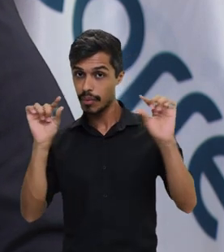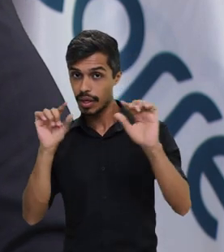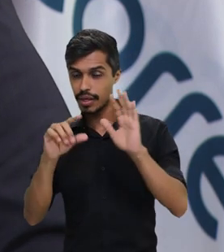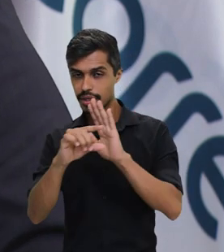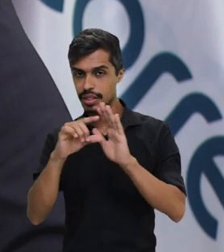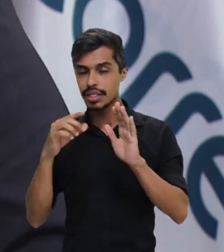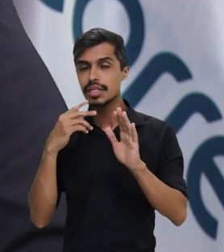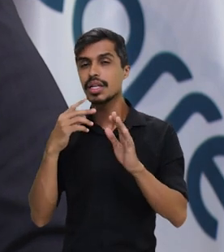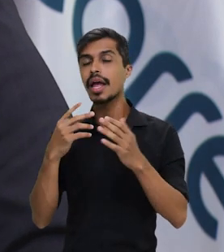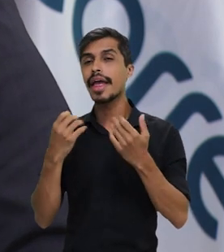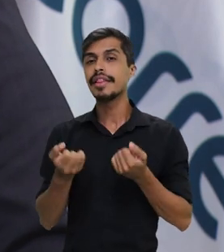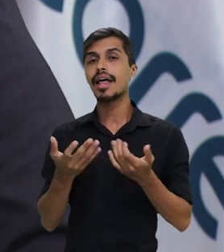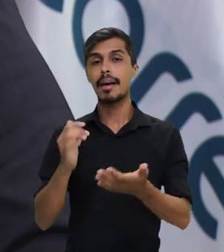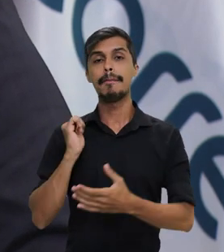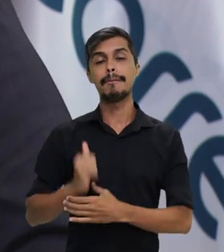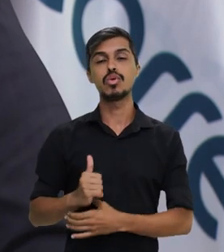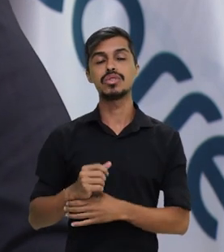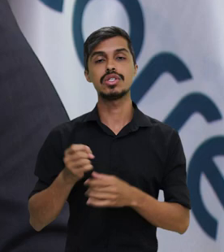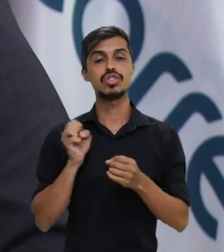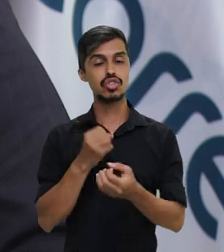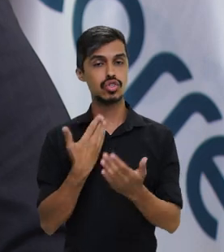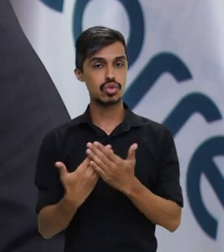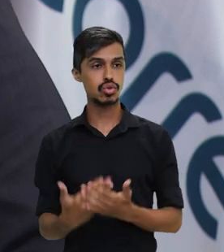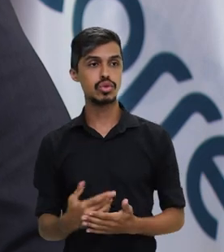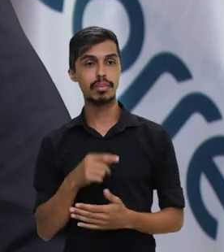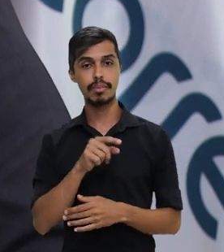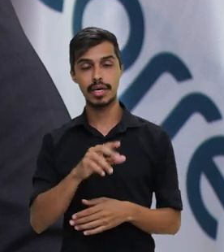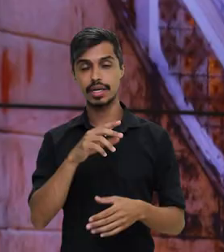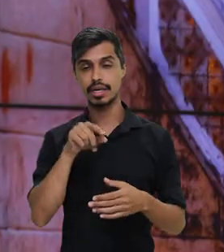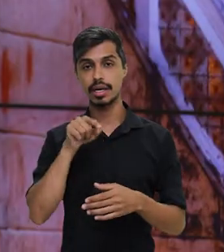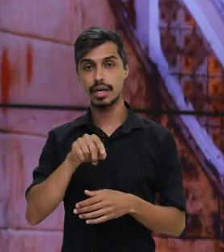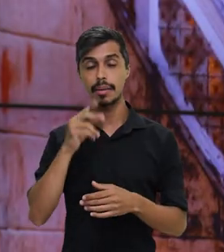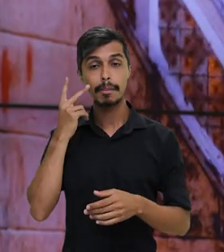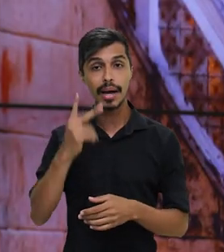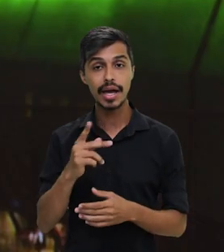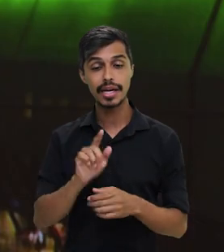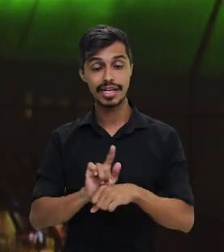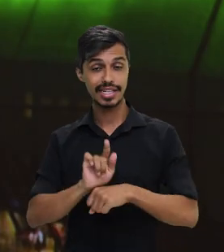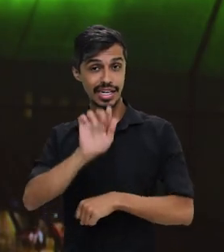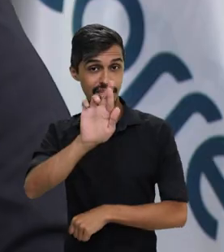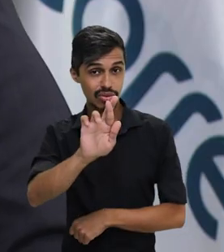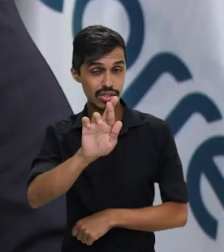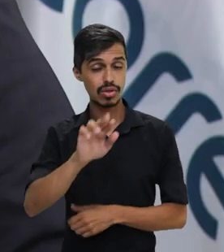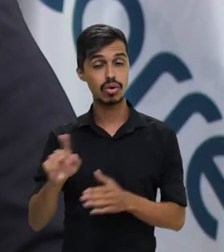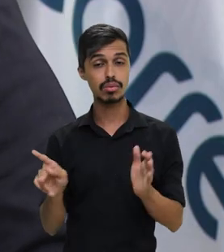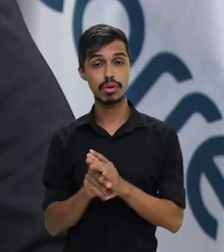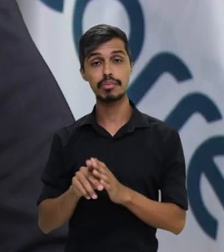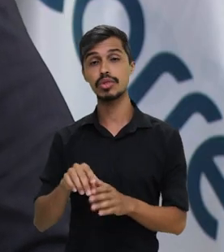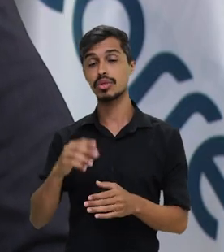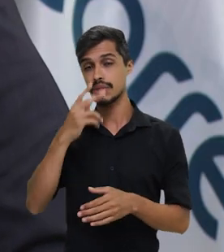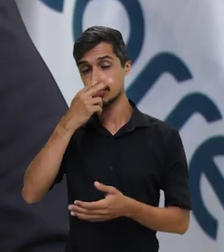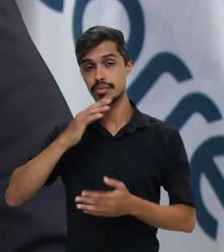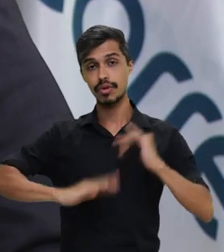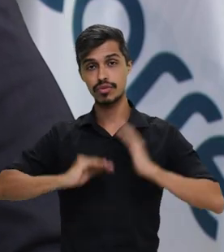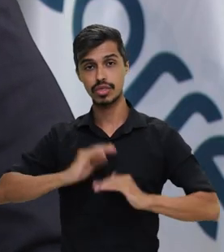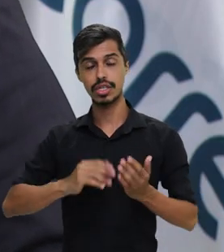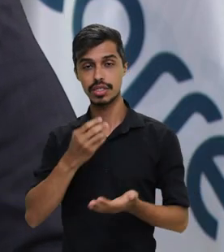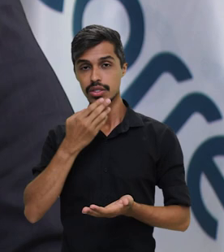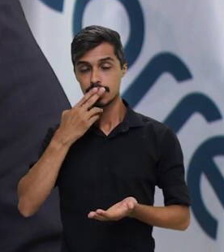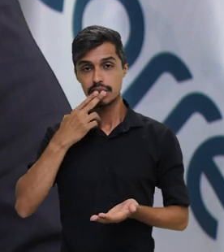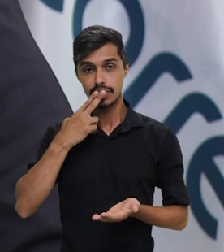concessão de bolsa de estudo para a graduação dos carteiros. Então, a gente até usou uma frase que ela é verdadeira.